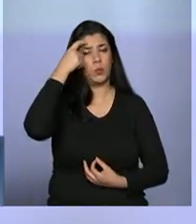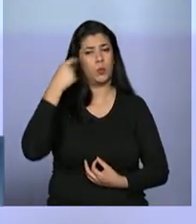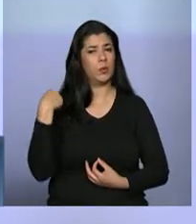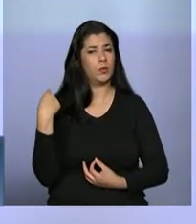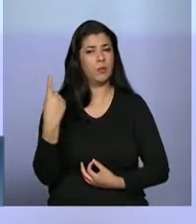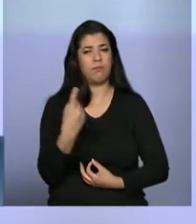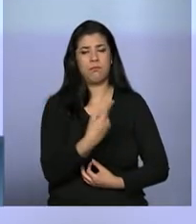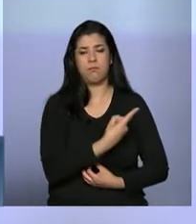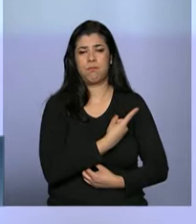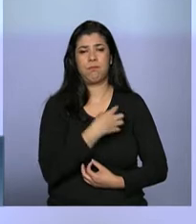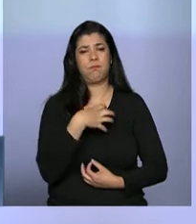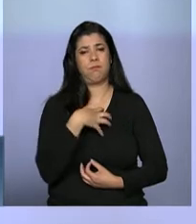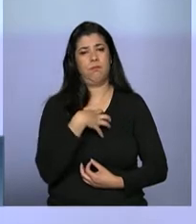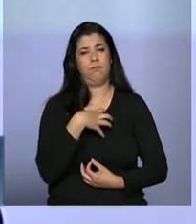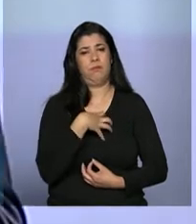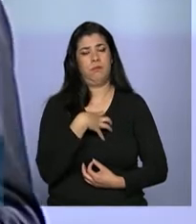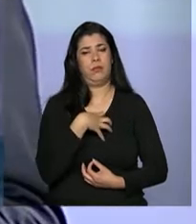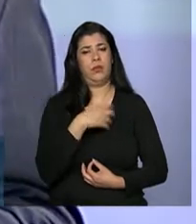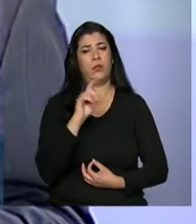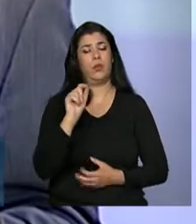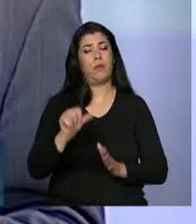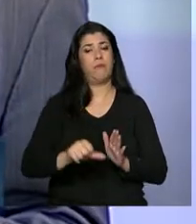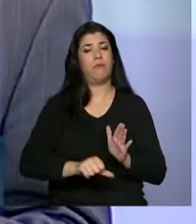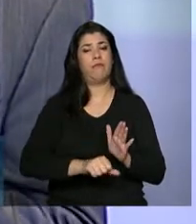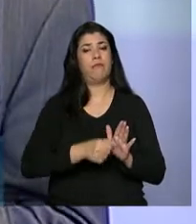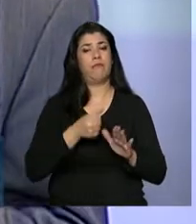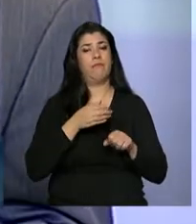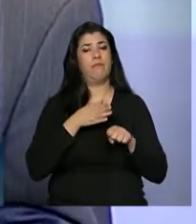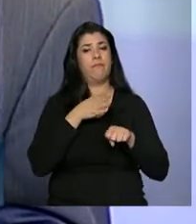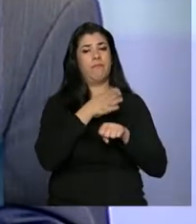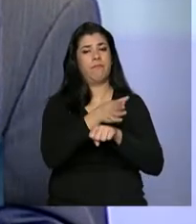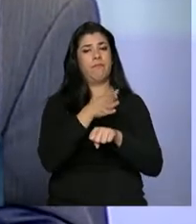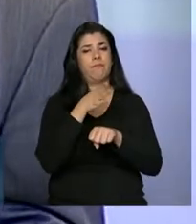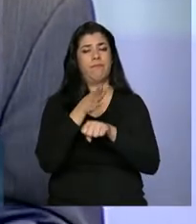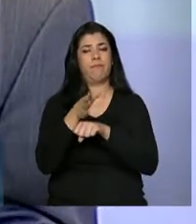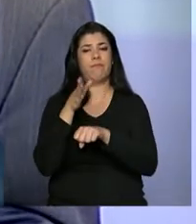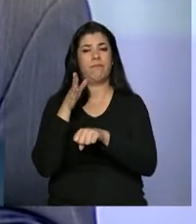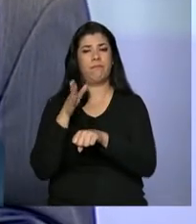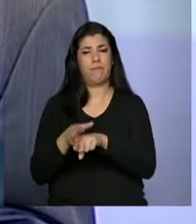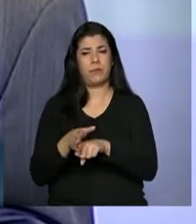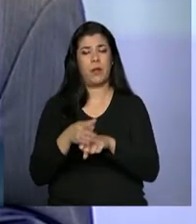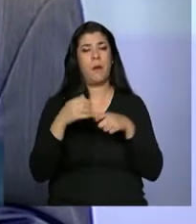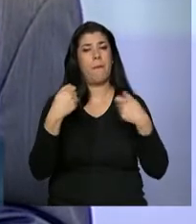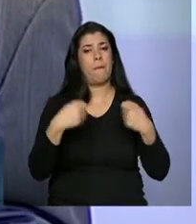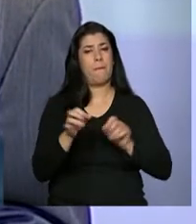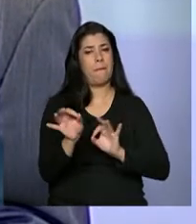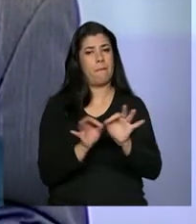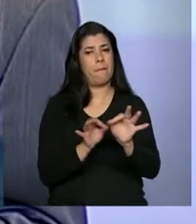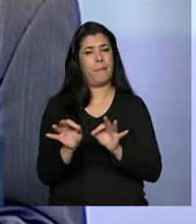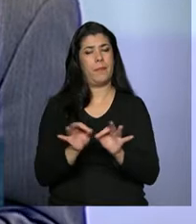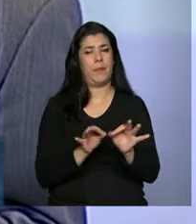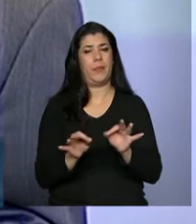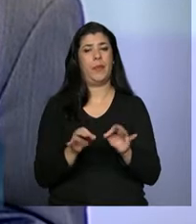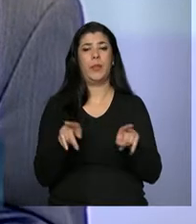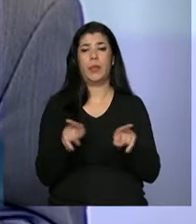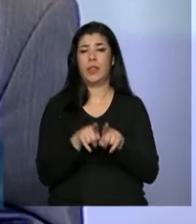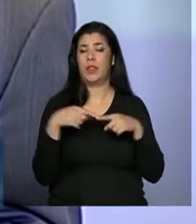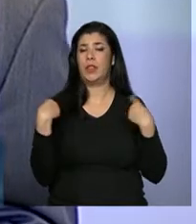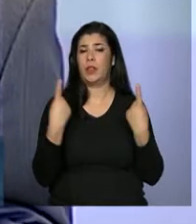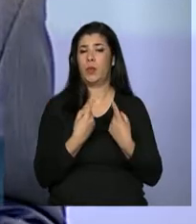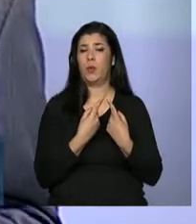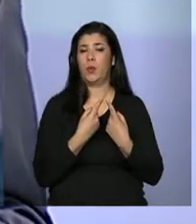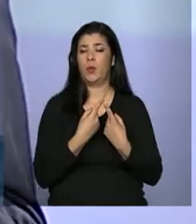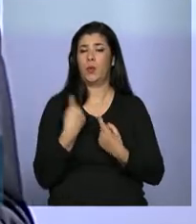de que esta intervenção tem que ser articulada. que nós precisamos